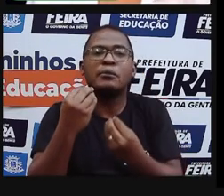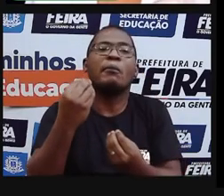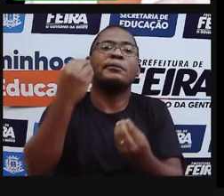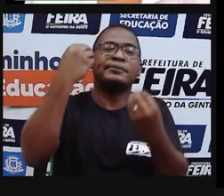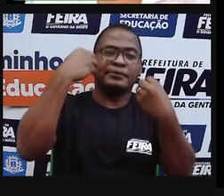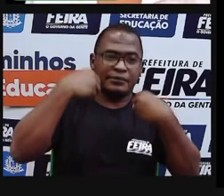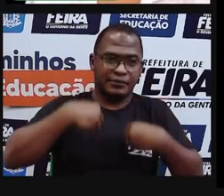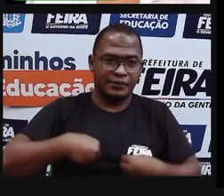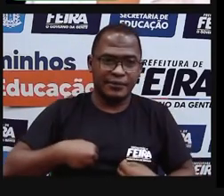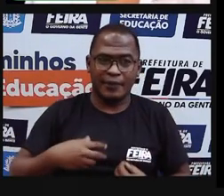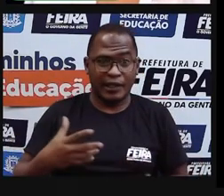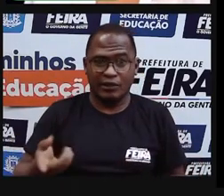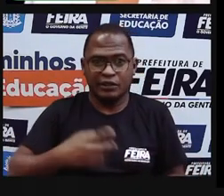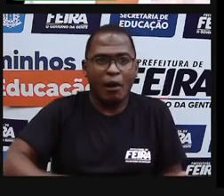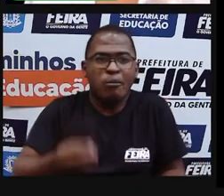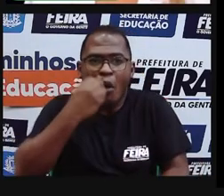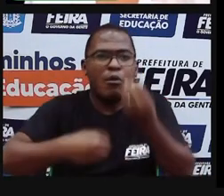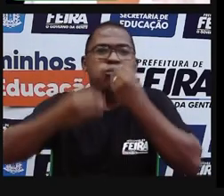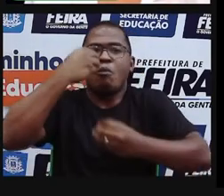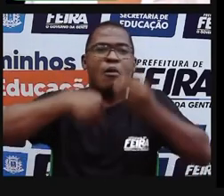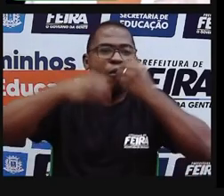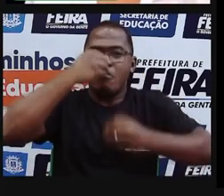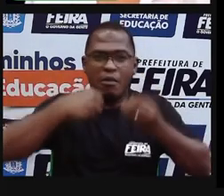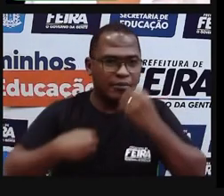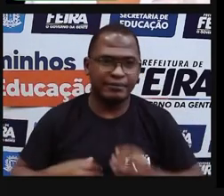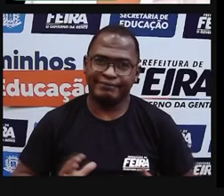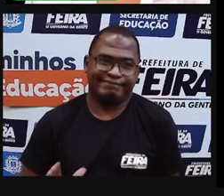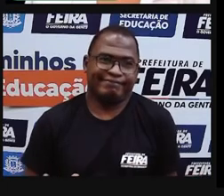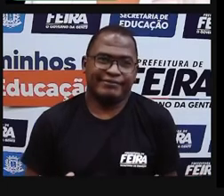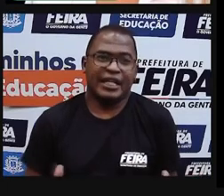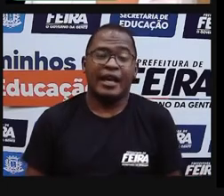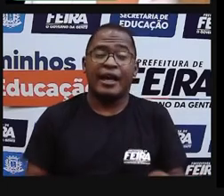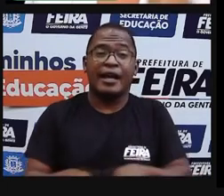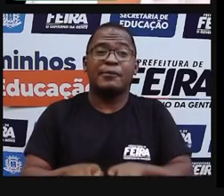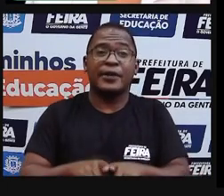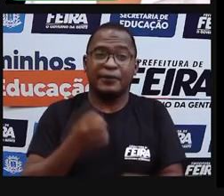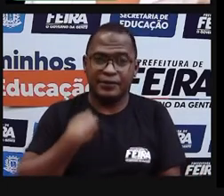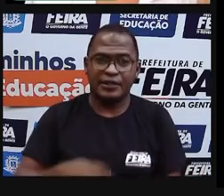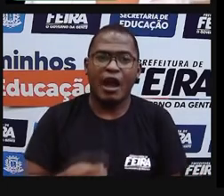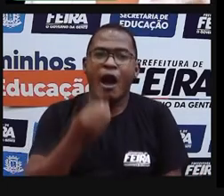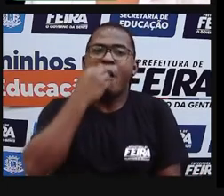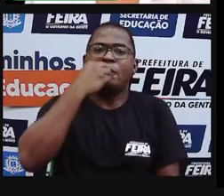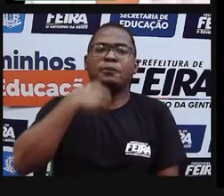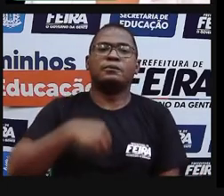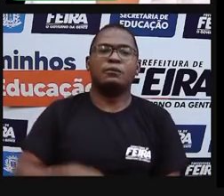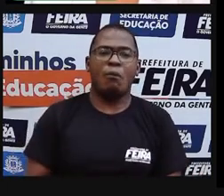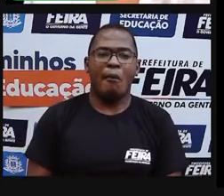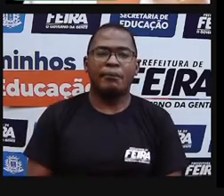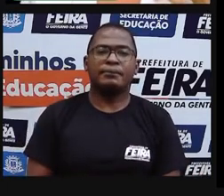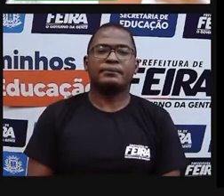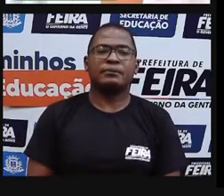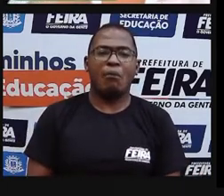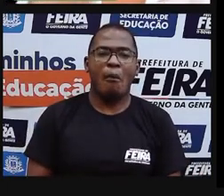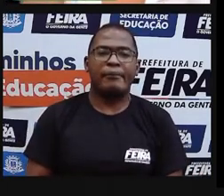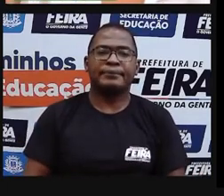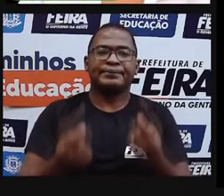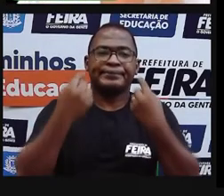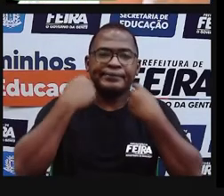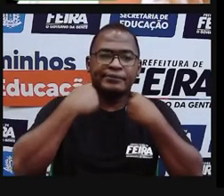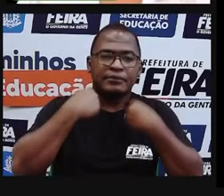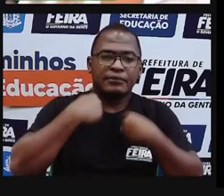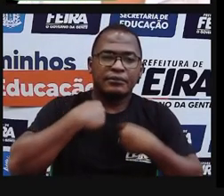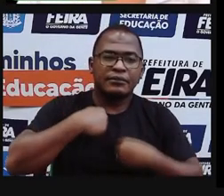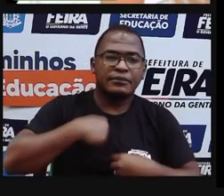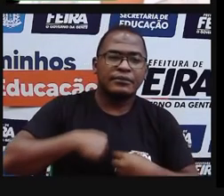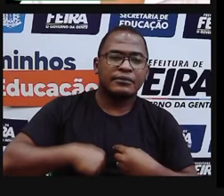é bem maior do que a nossa. E isso aumenta a saciedade. Porque quando a gente vai comendo devagar, a gente vai perdendo até a